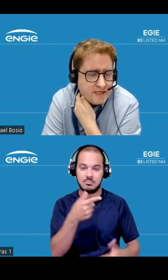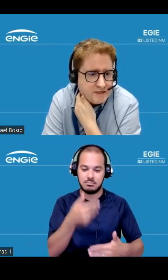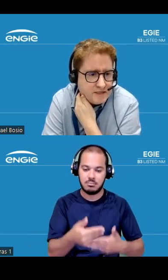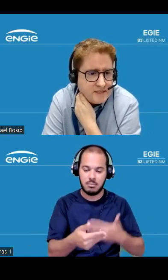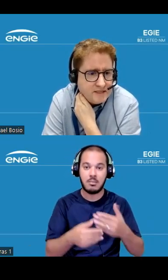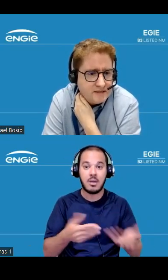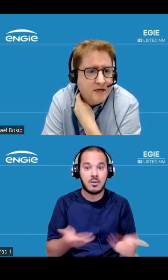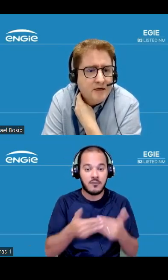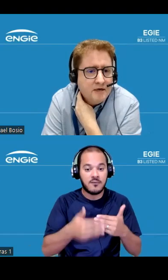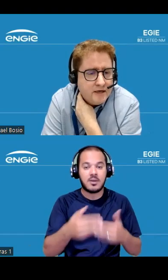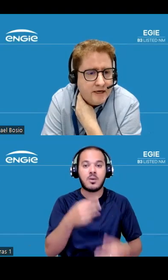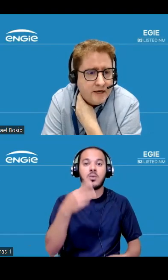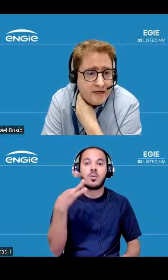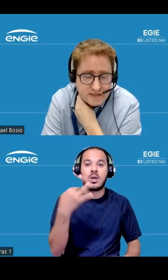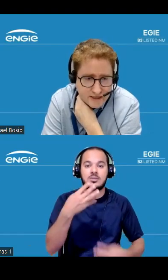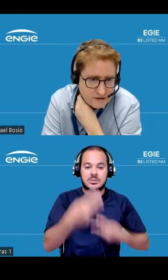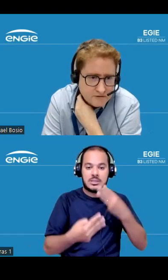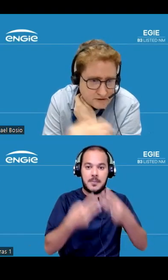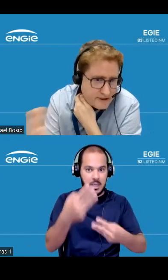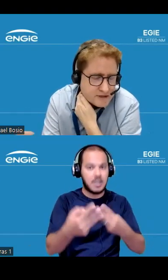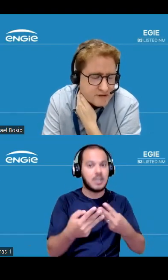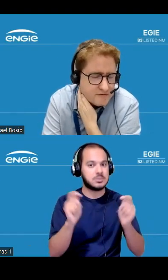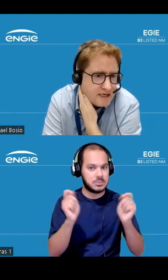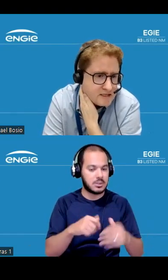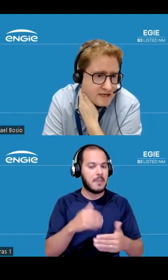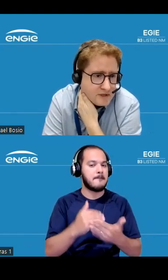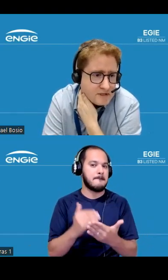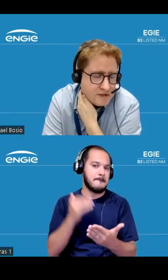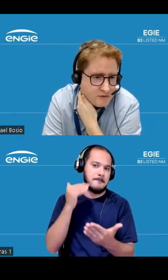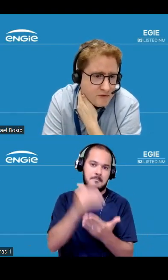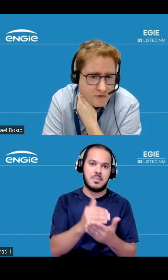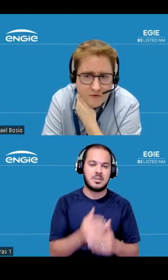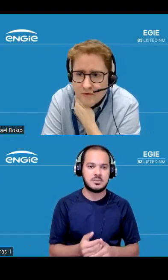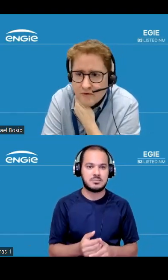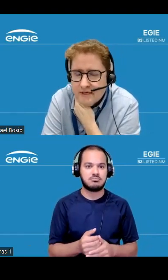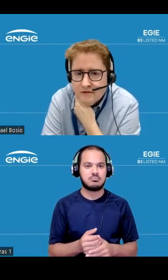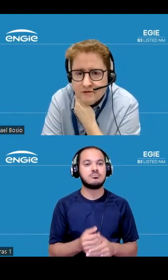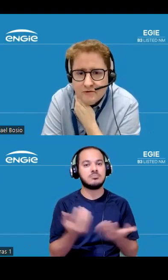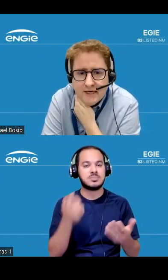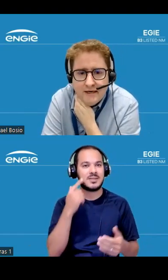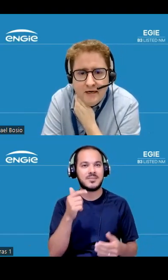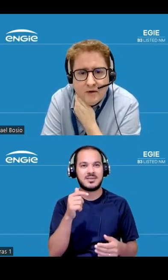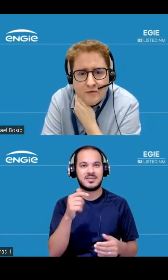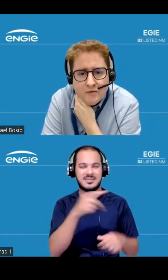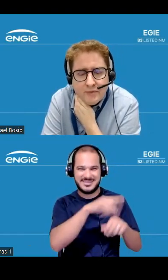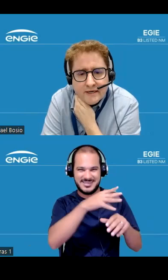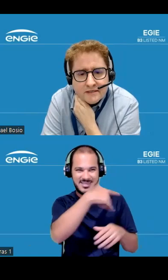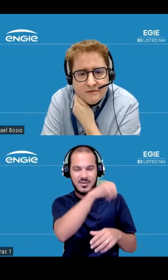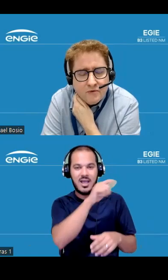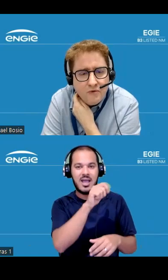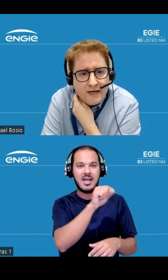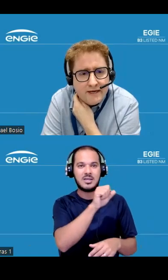trimestre desse ano encerrando sendo finalizado assim como Serra do Assuruá com operação